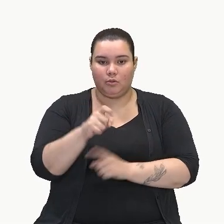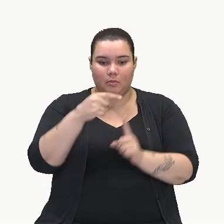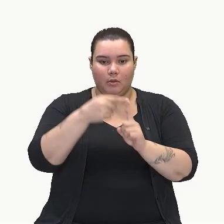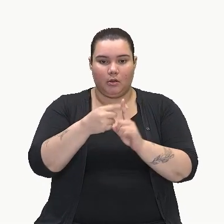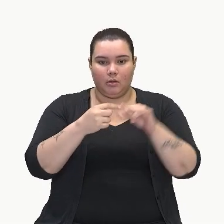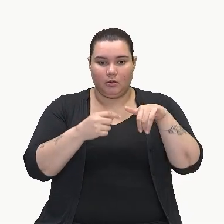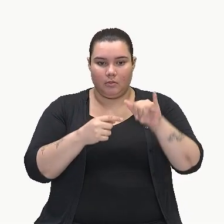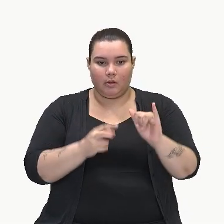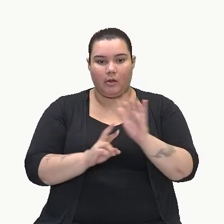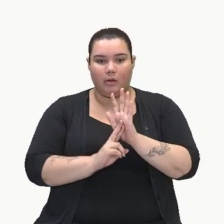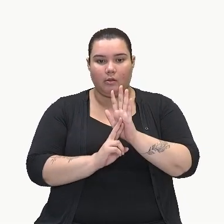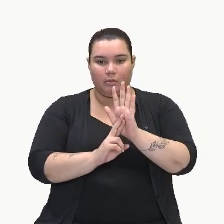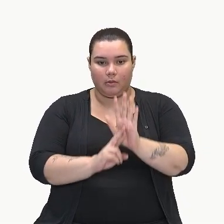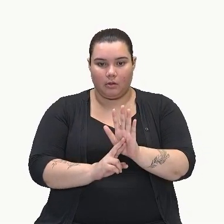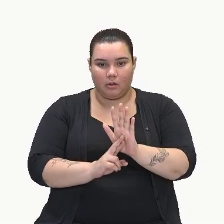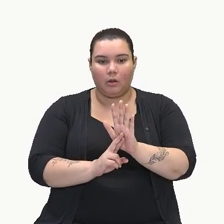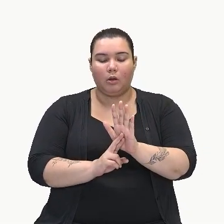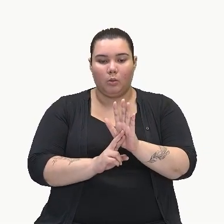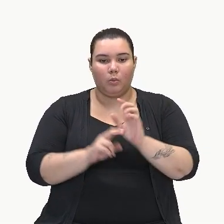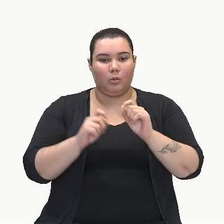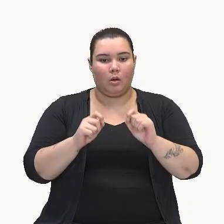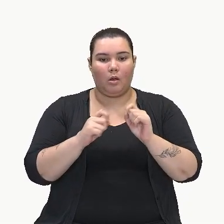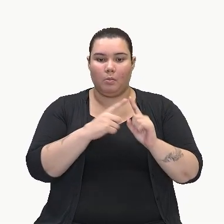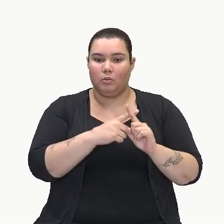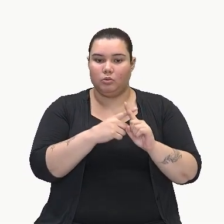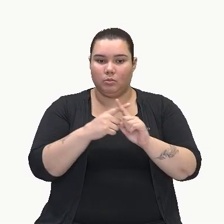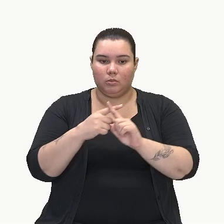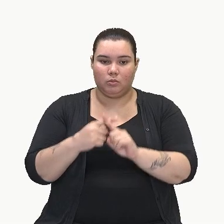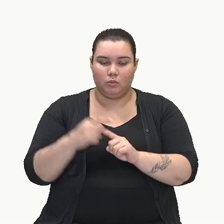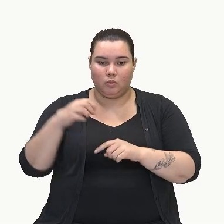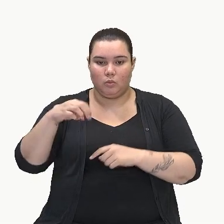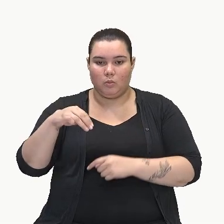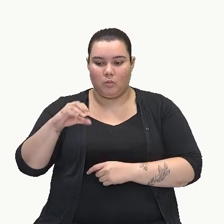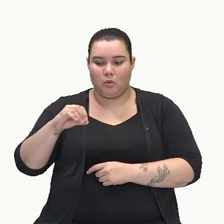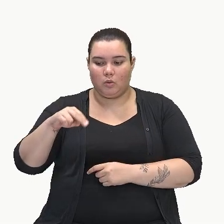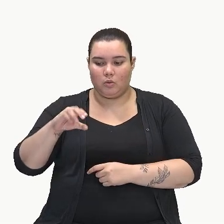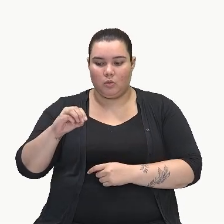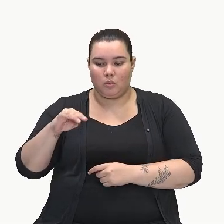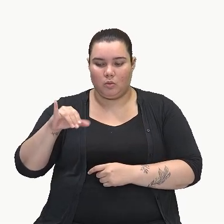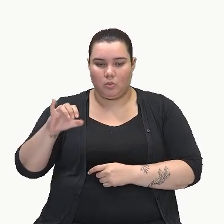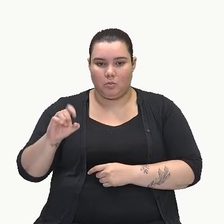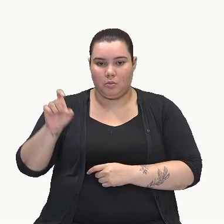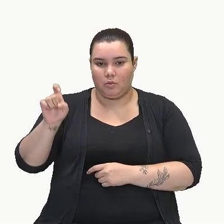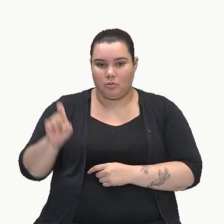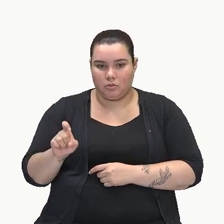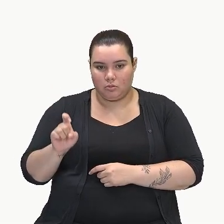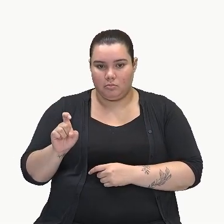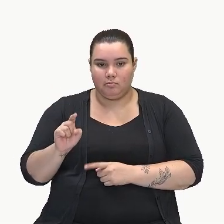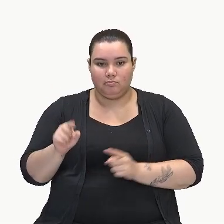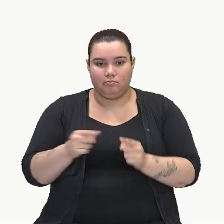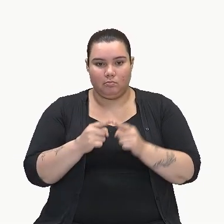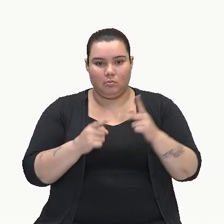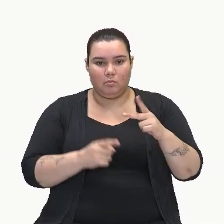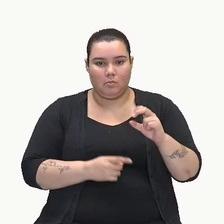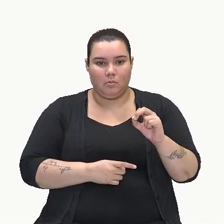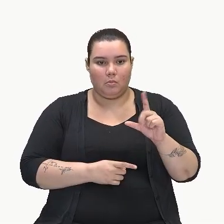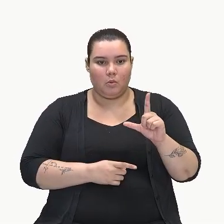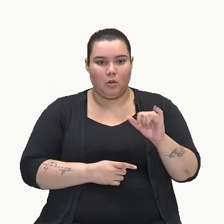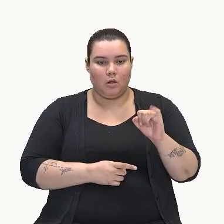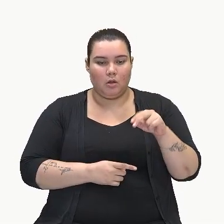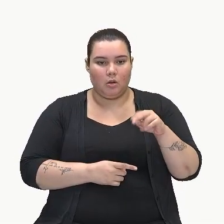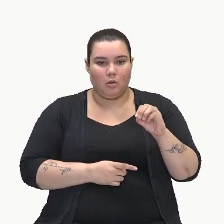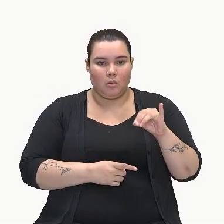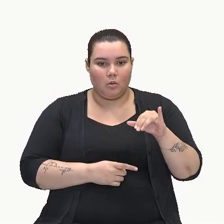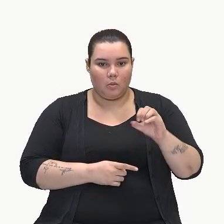representa, algebricamente, a multiplicação do monômio x pelo polinômio